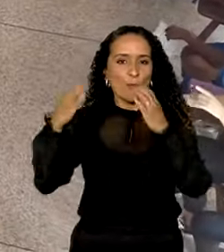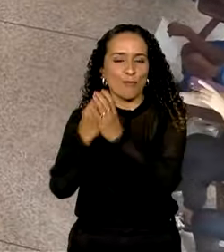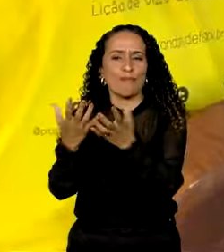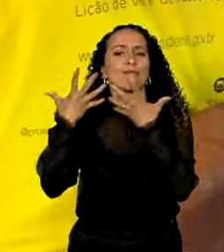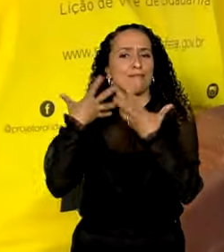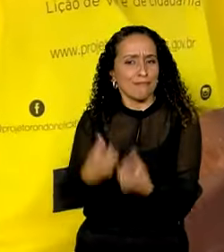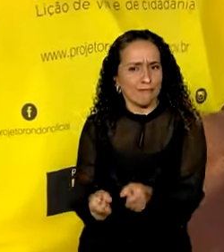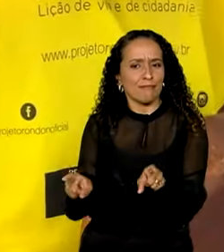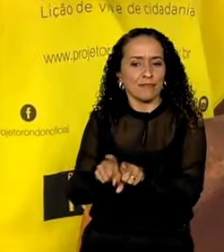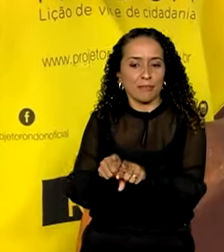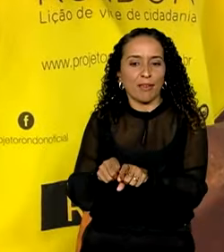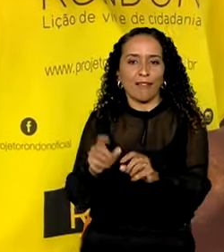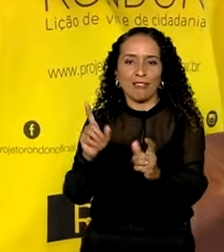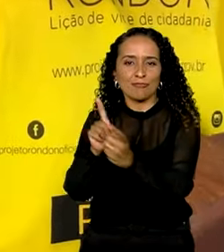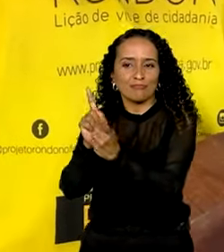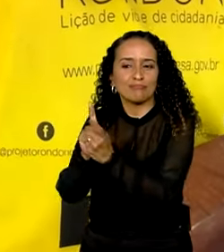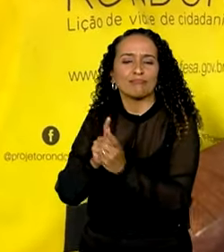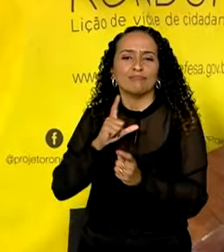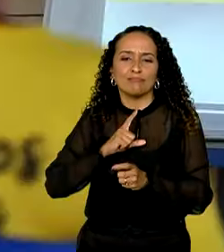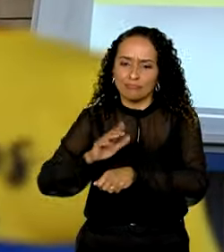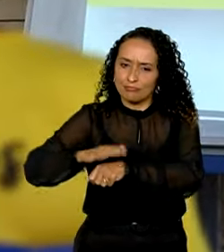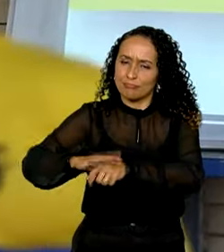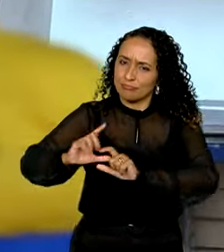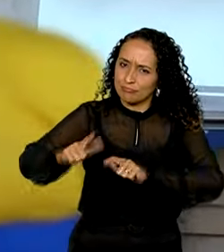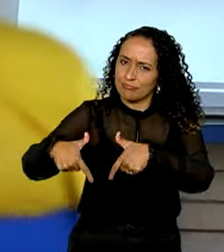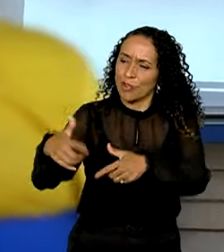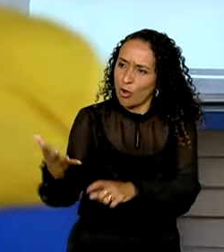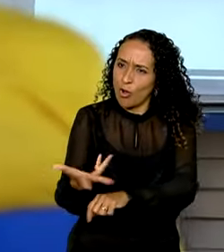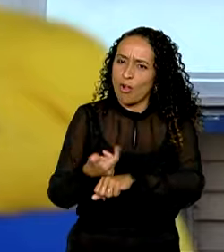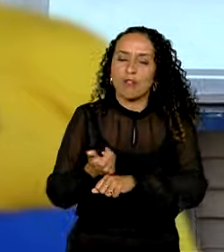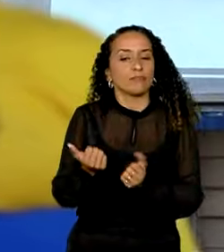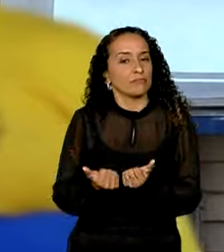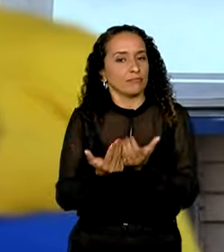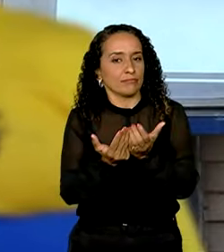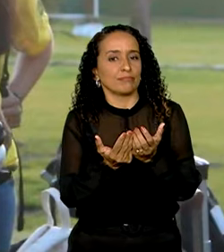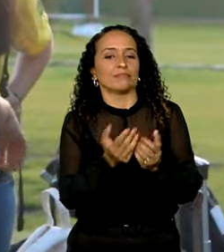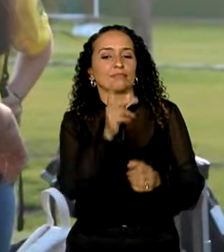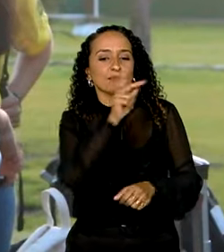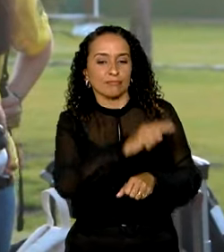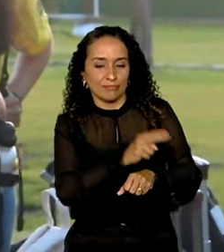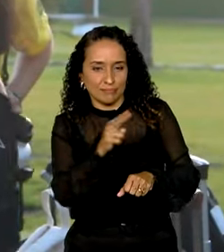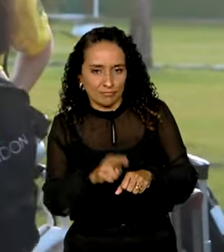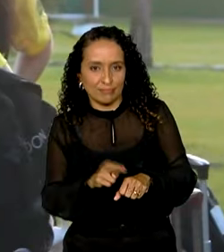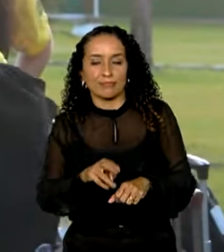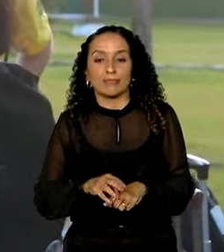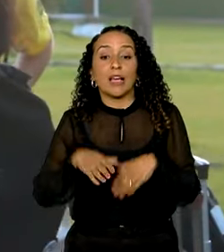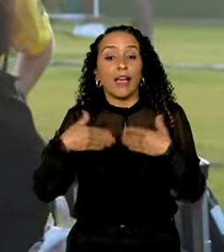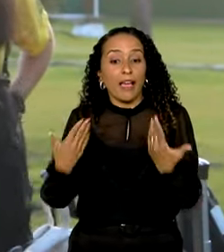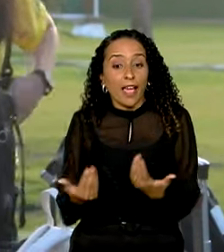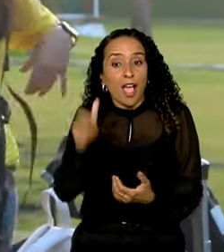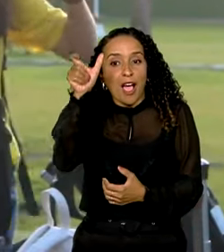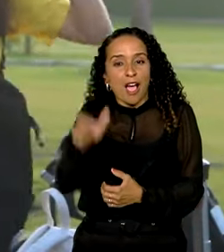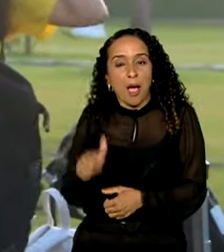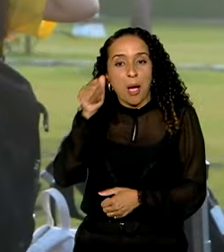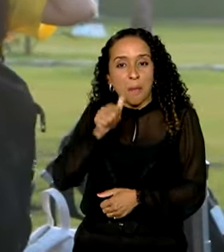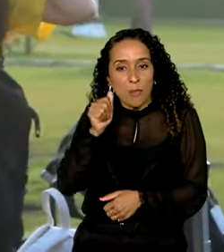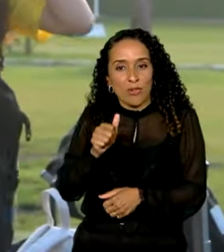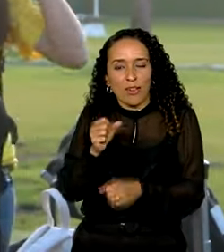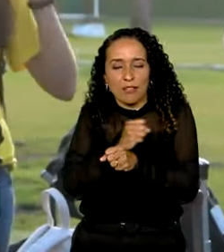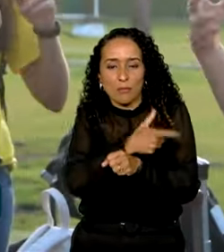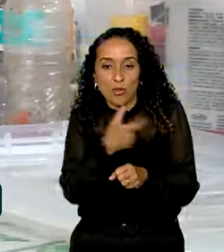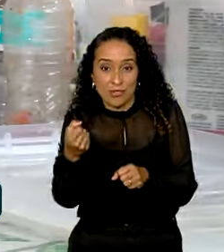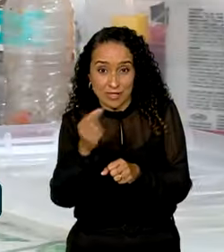atendida, que tem um serviço de qualidade ofertado pelos rondonistas. E foi uma rondonista do projeto em